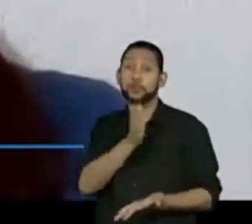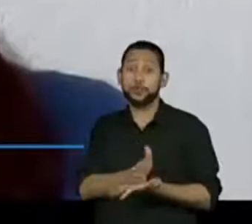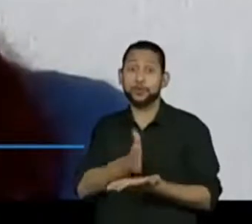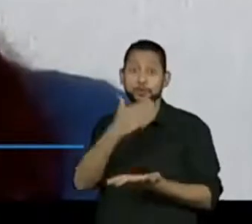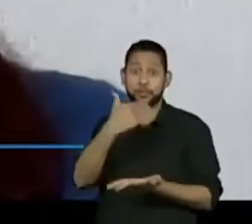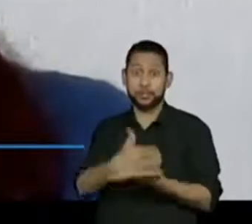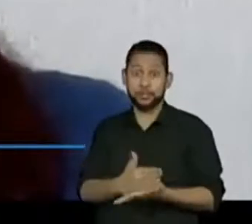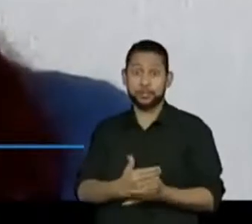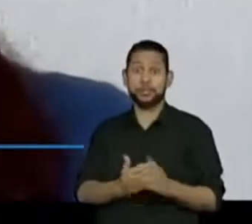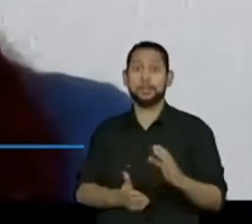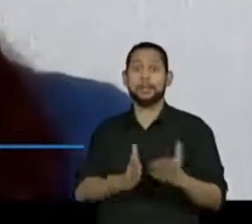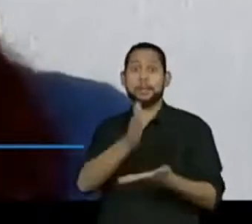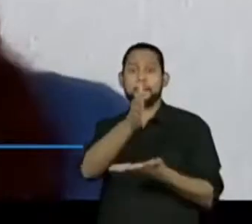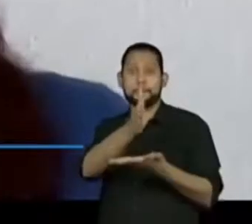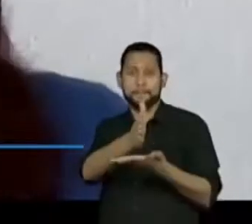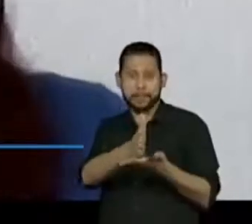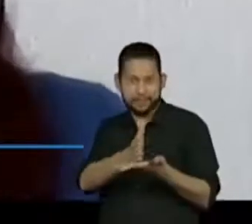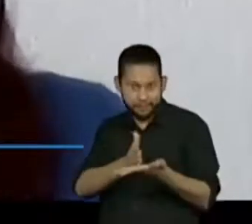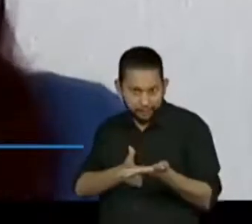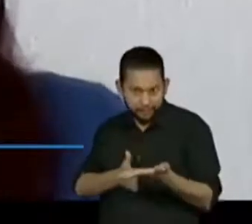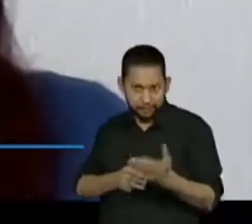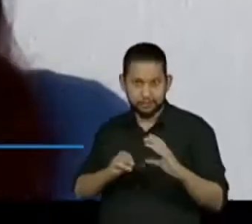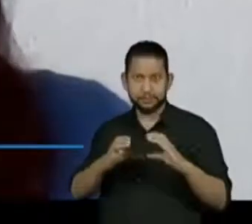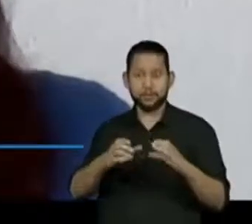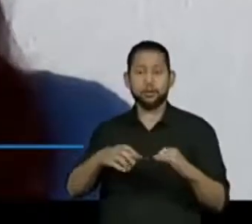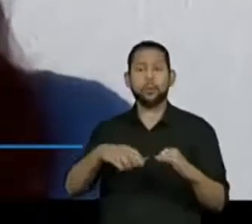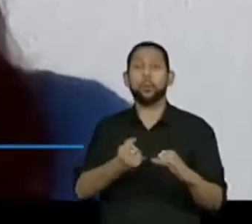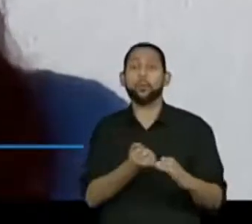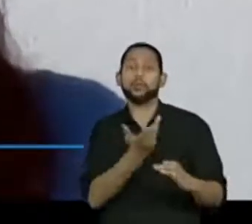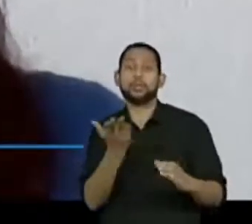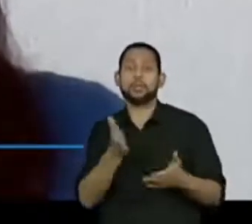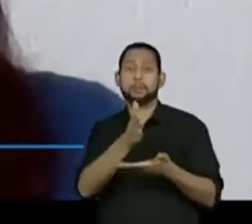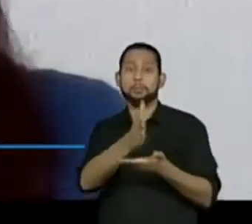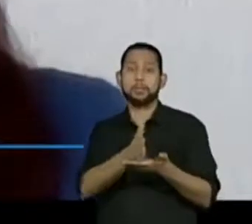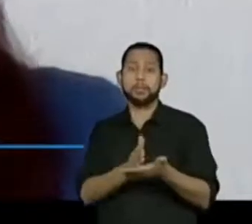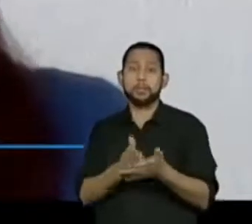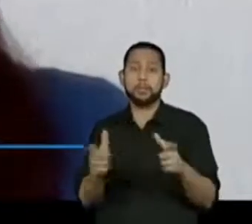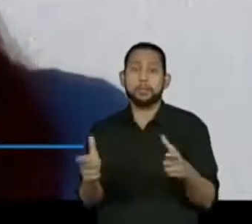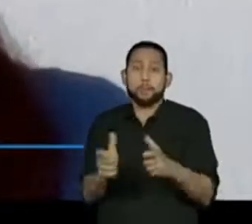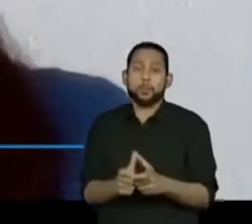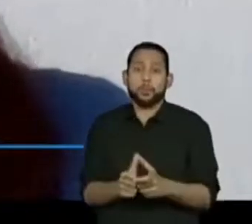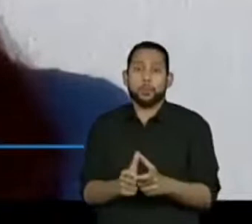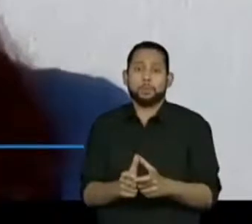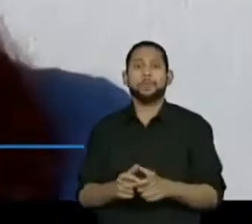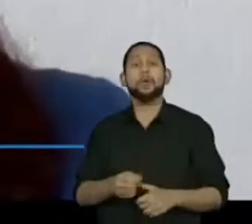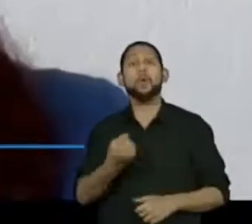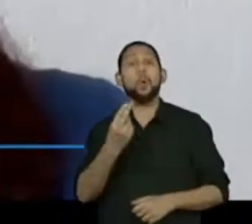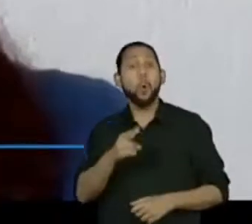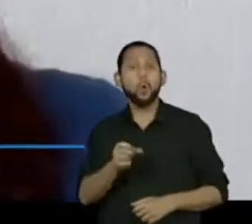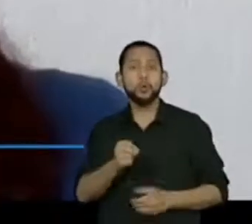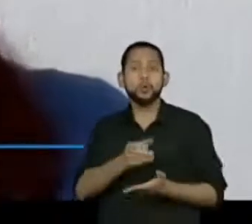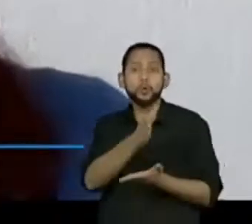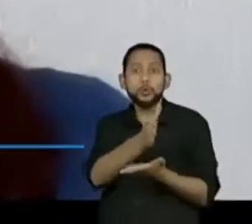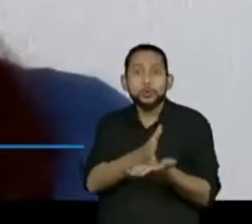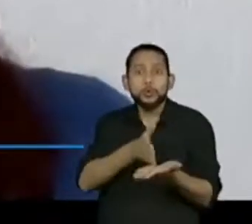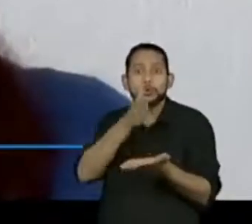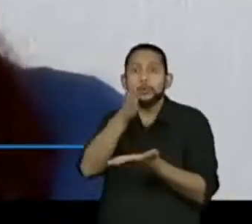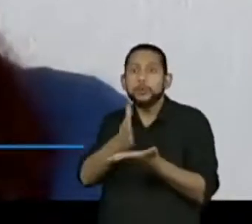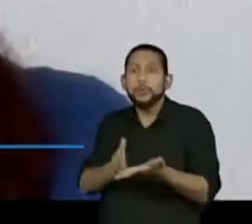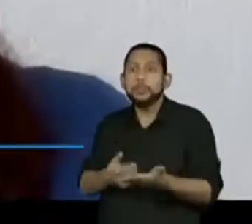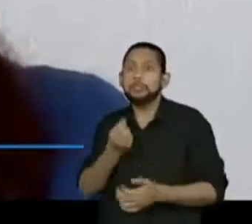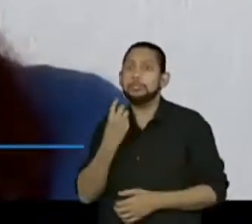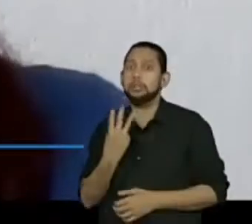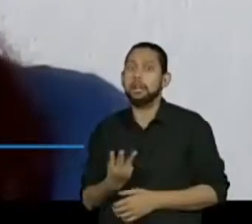e aí eu vou dividir a receita na metade, tá bom? Ou e se eu dividir em três partes?